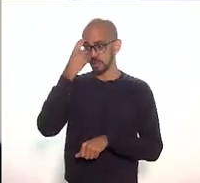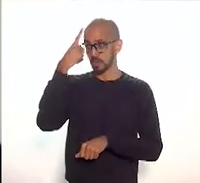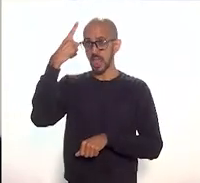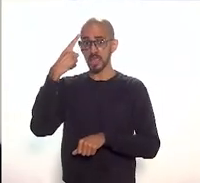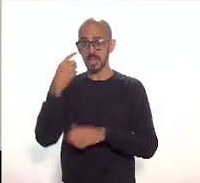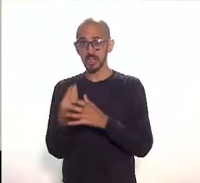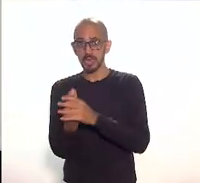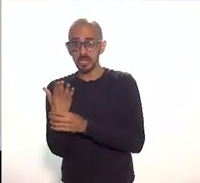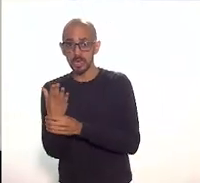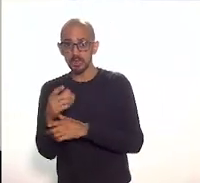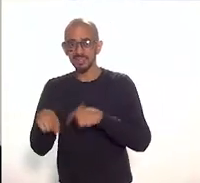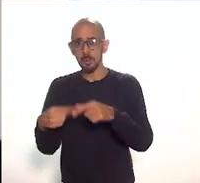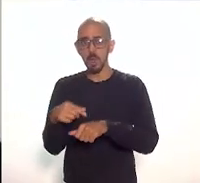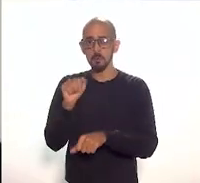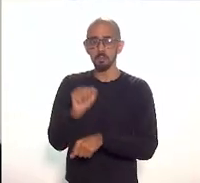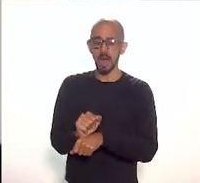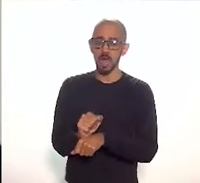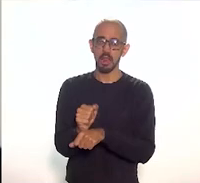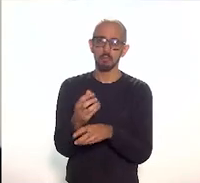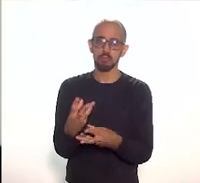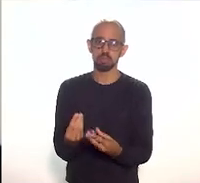E aí, o que que me